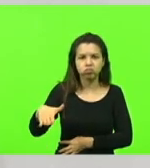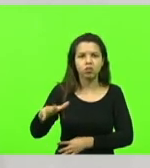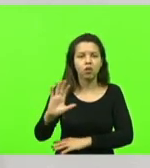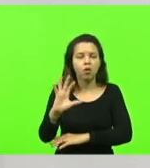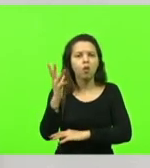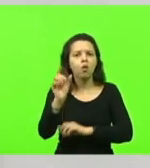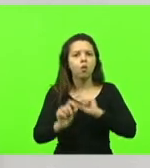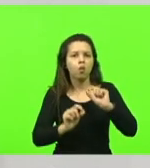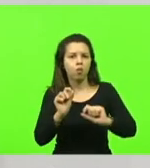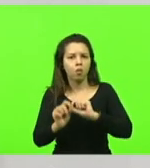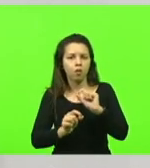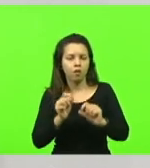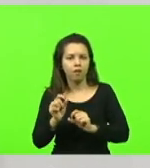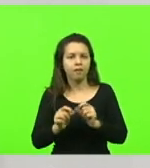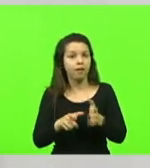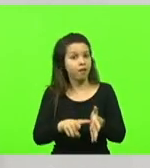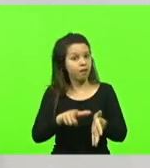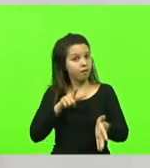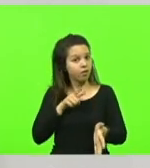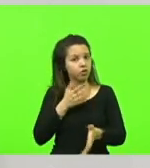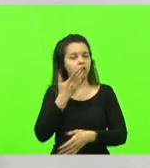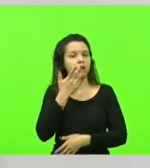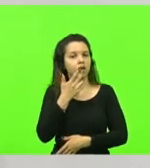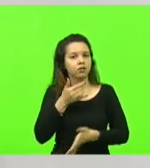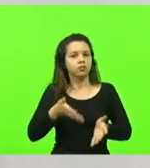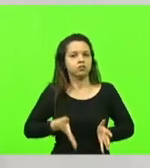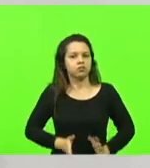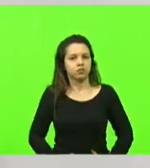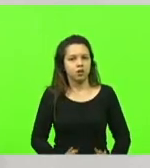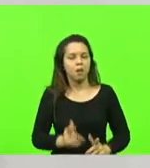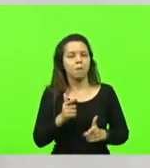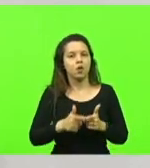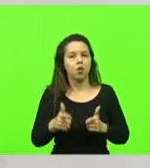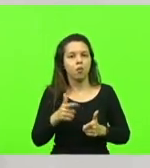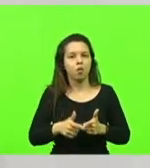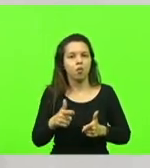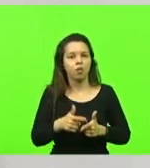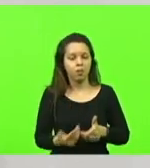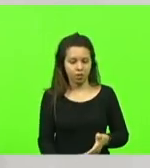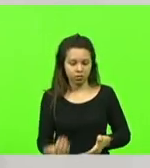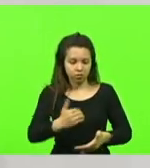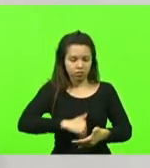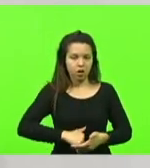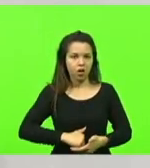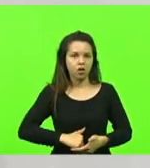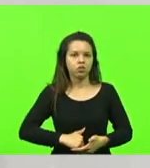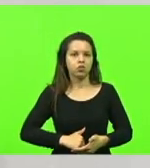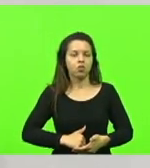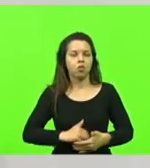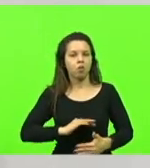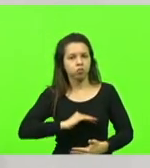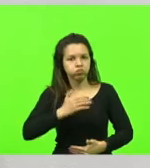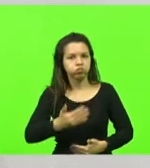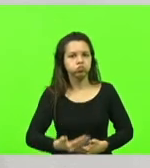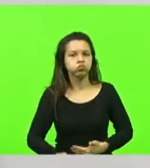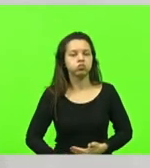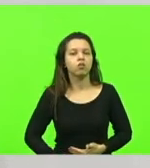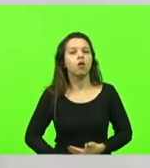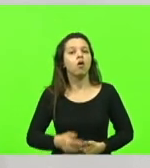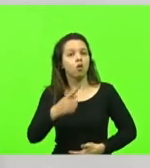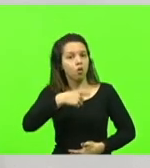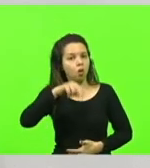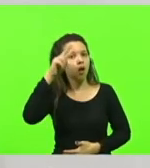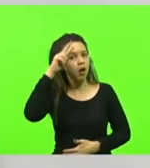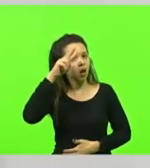antes da criança nascer, por problemas intraúteros, e aí nós lembramos